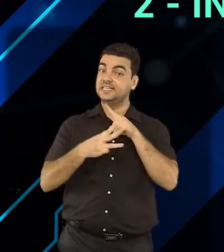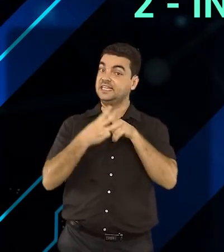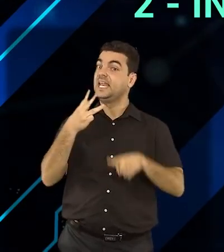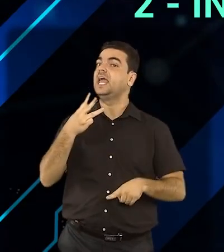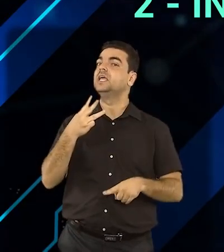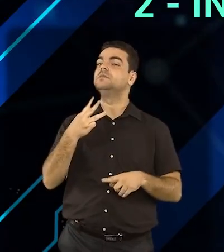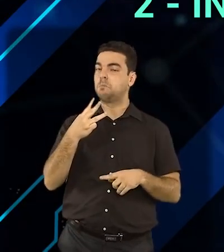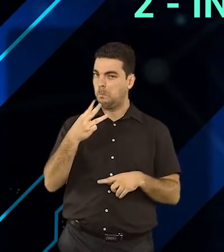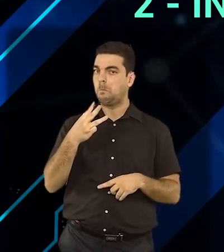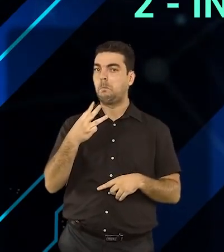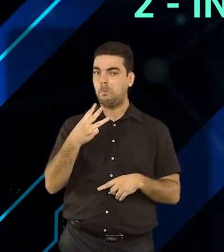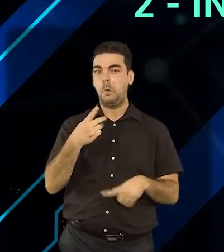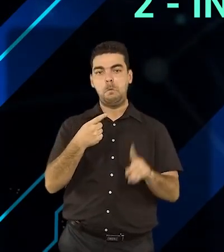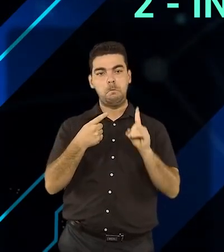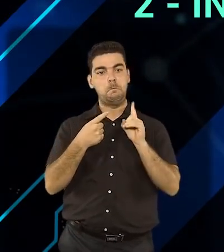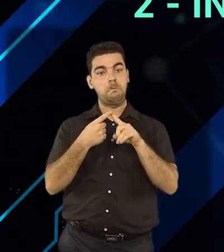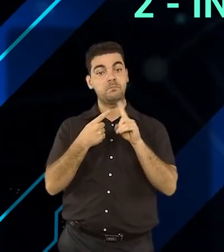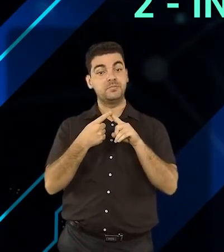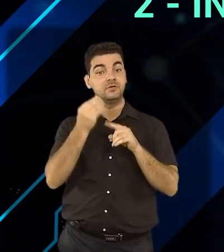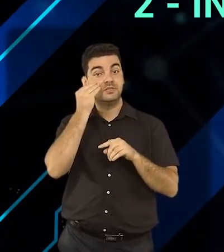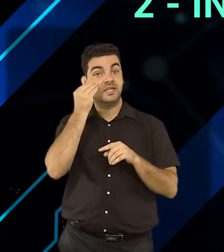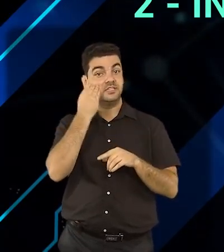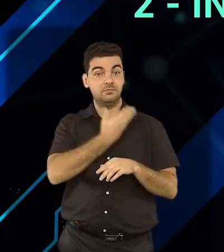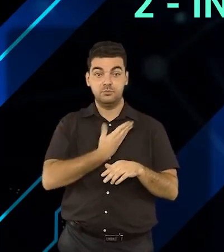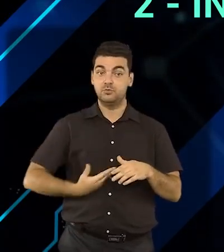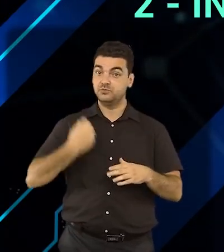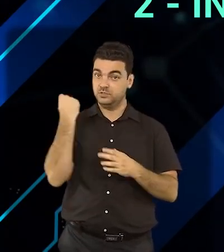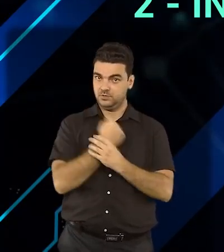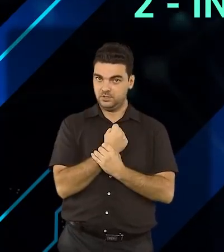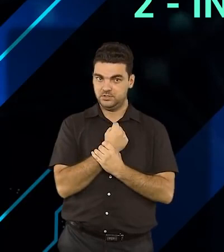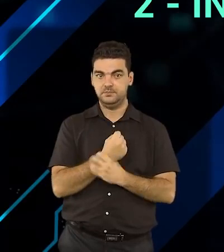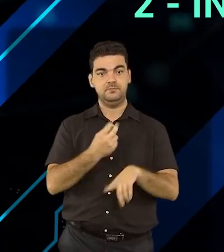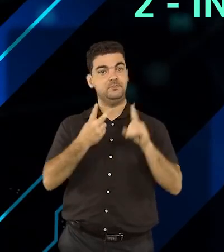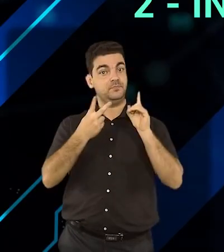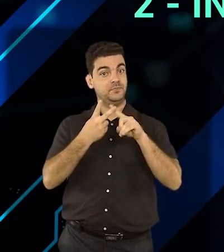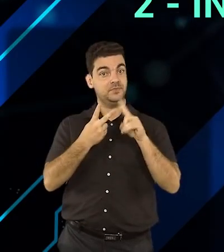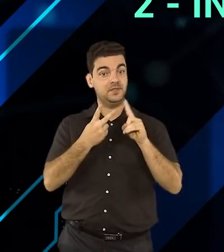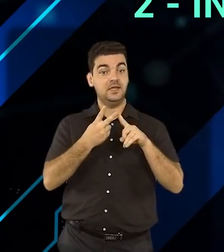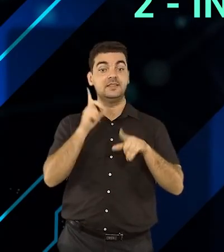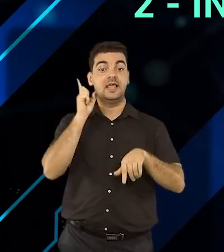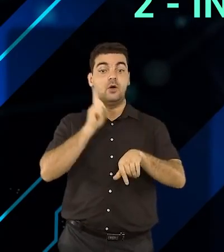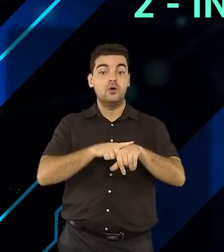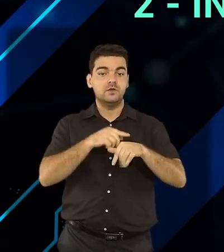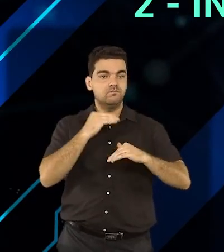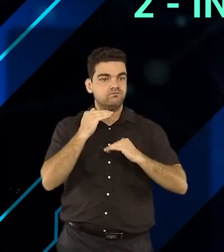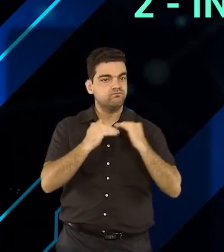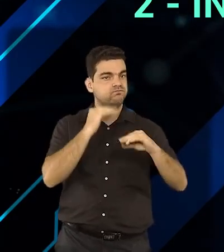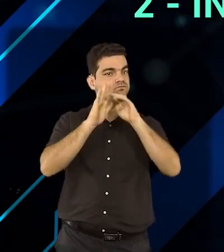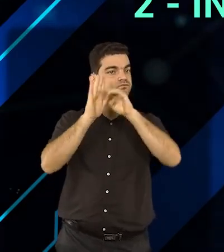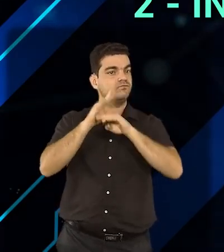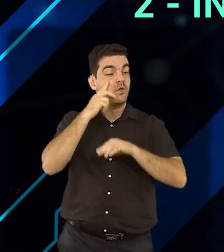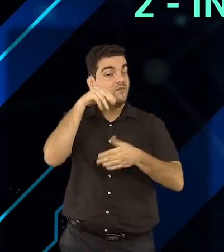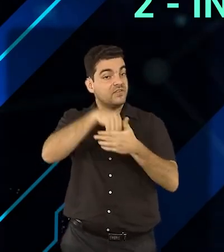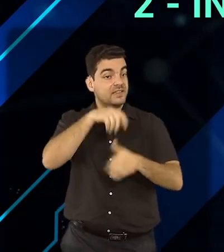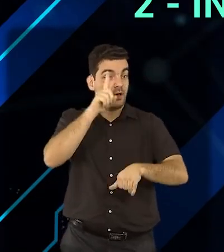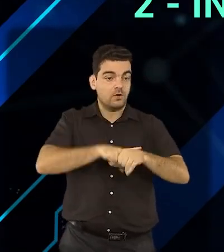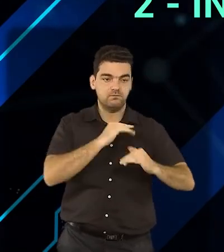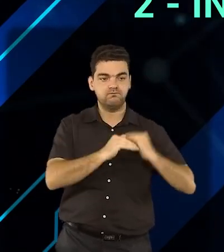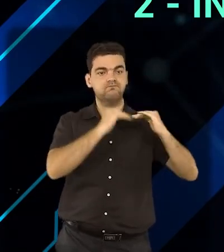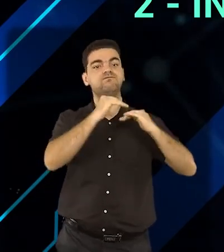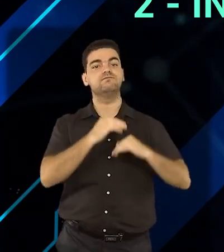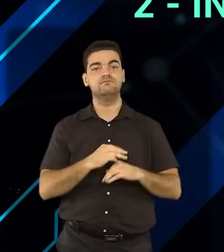pelo menos três vezes. no teste público de segurança, na inspeção dos programas eleitorais durante seu